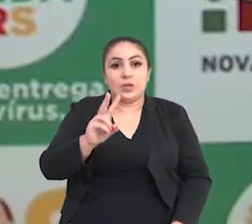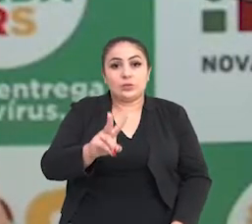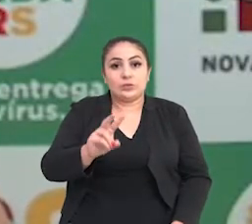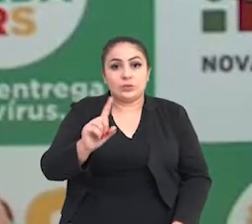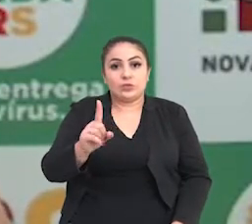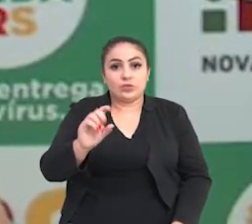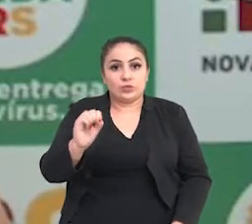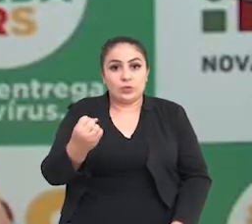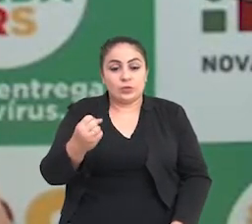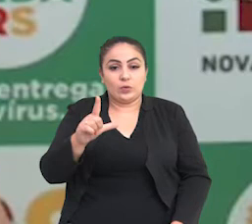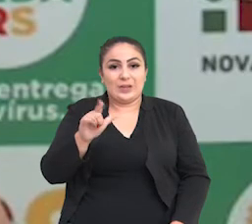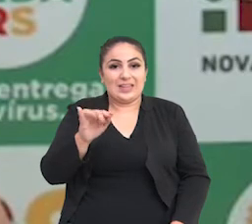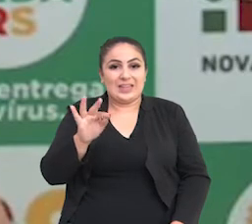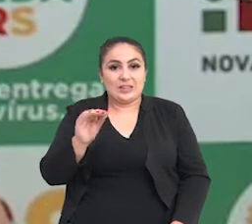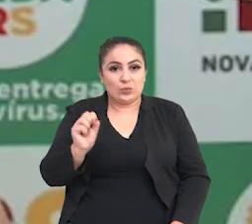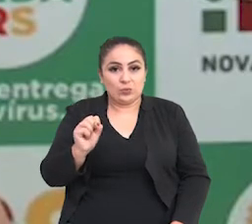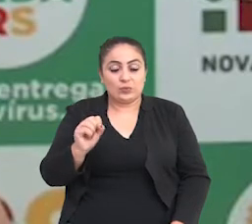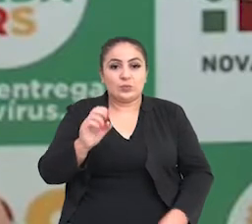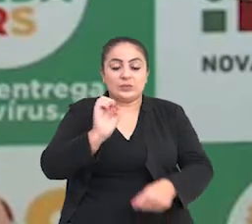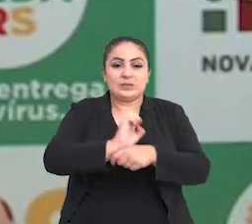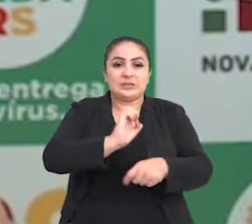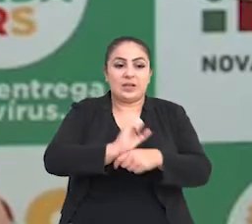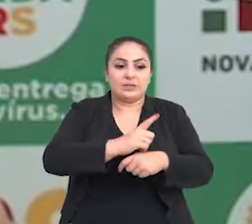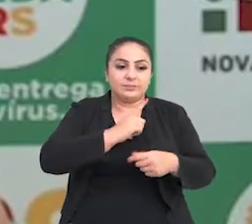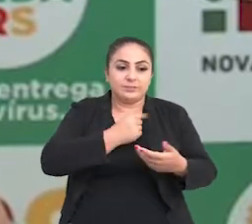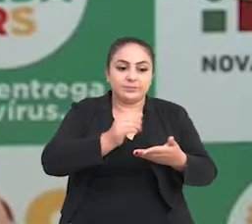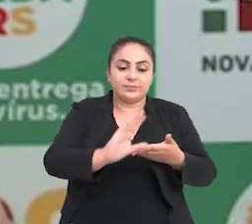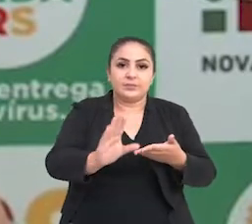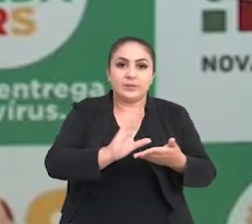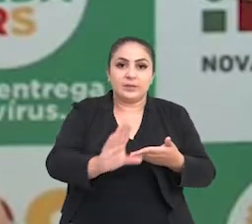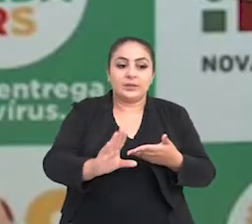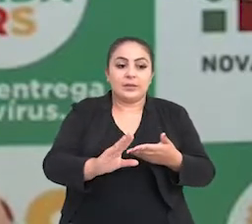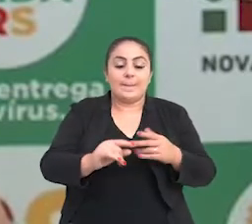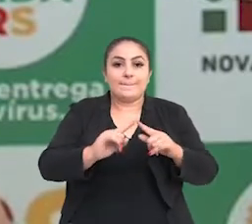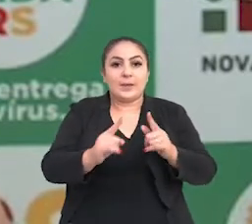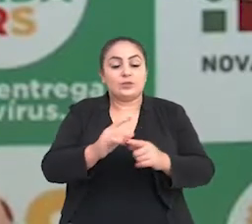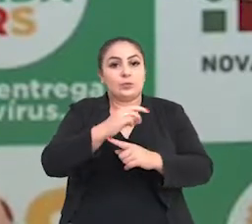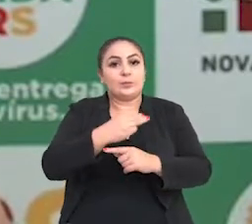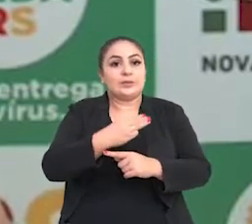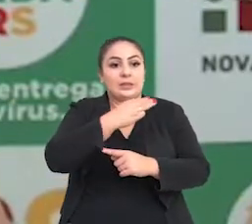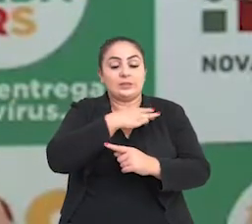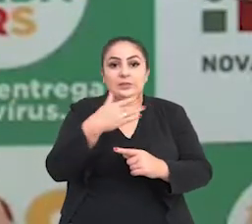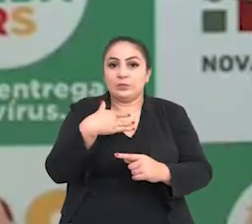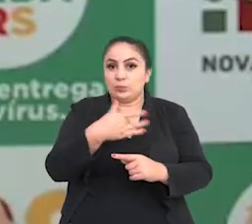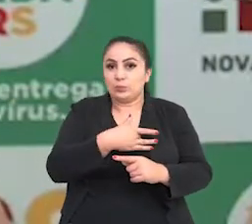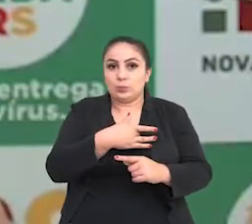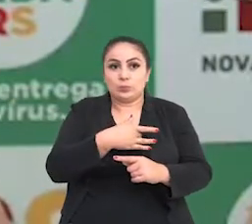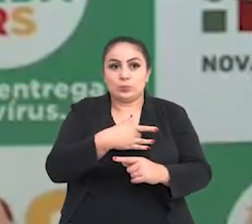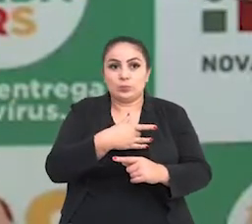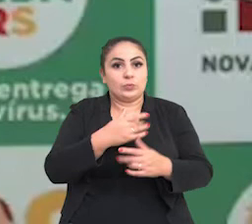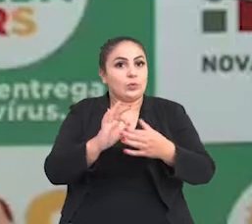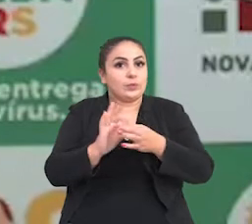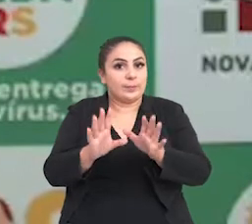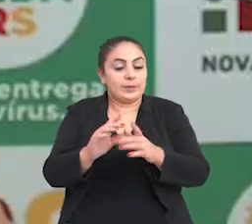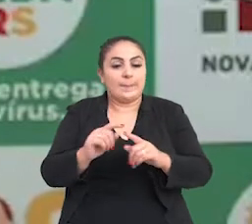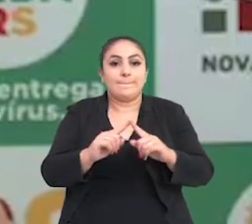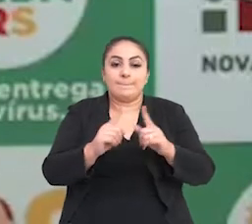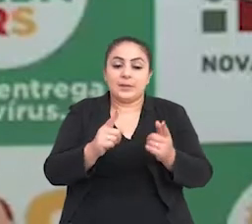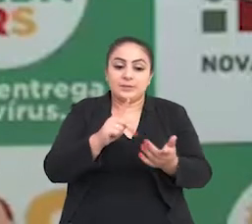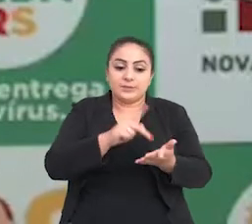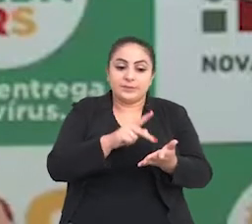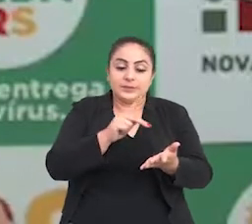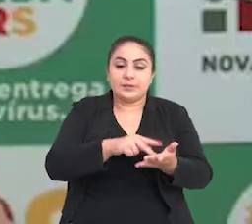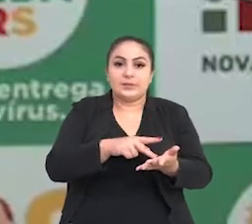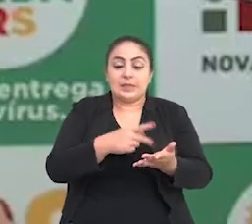leitos. O Estado tem colocado recursos, enquanto o Ministério da Saúde não habilita.